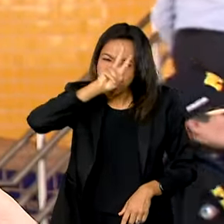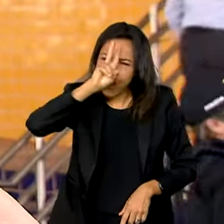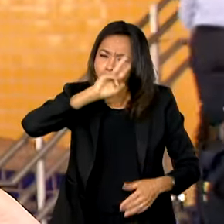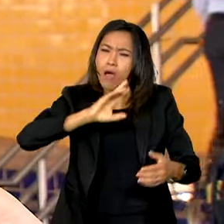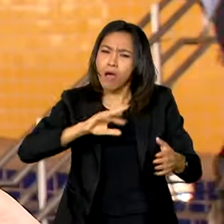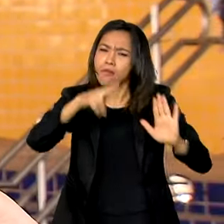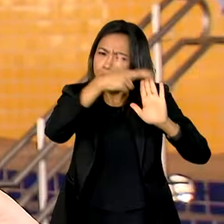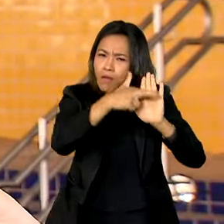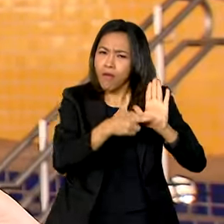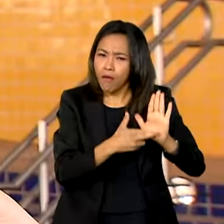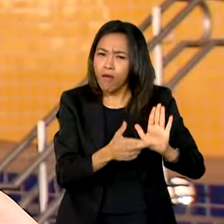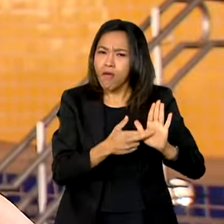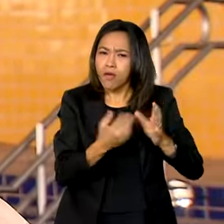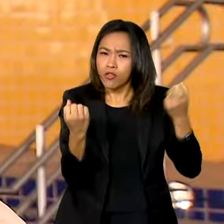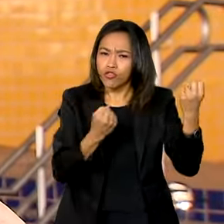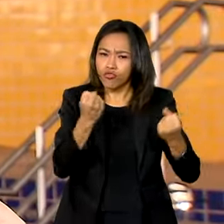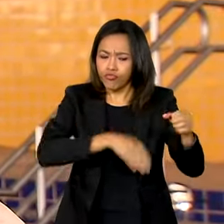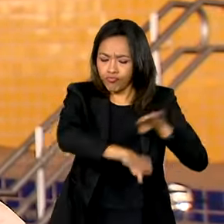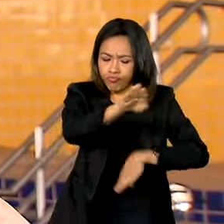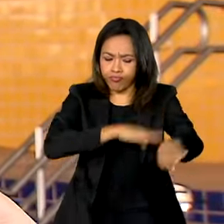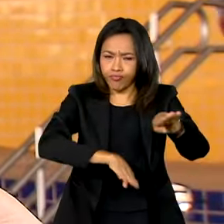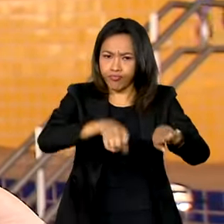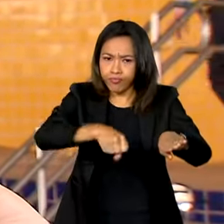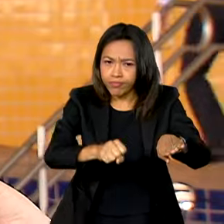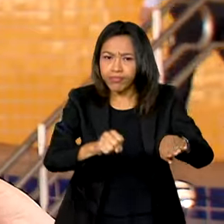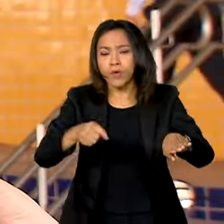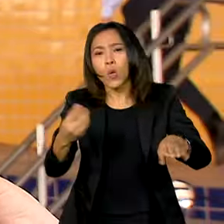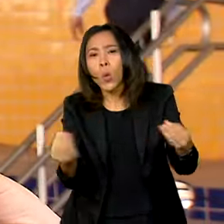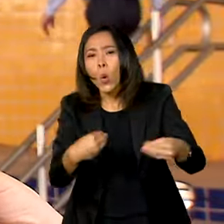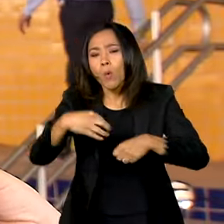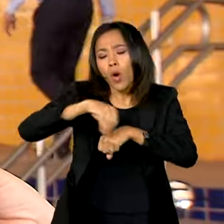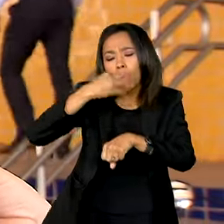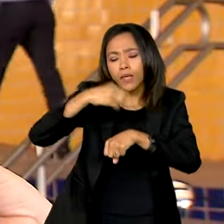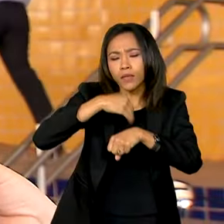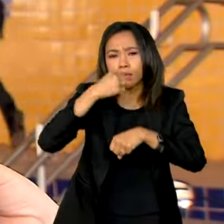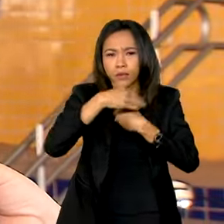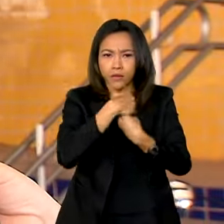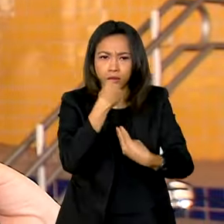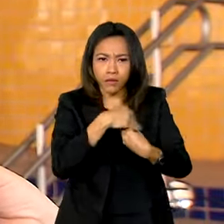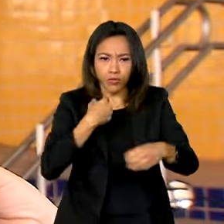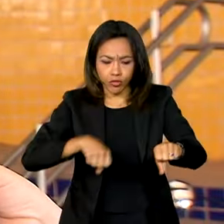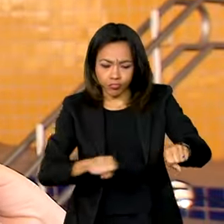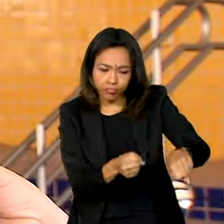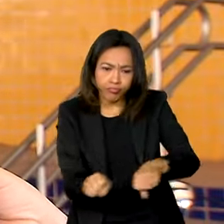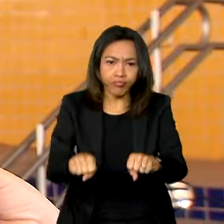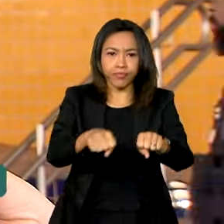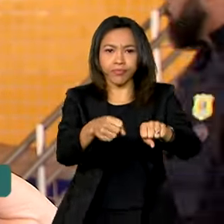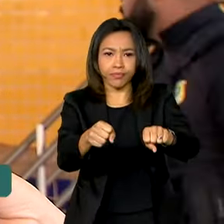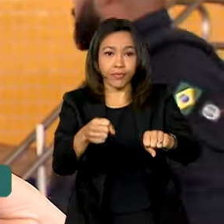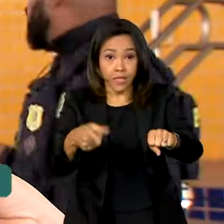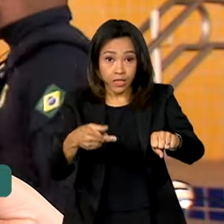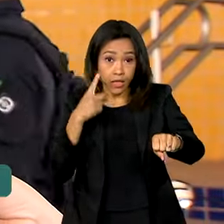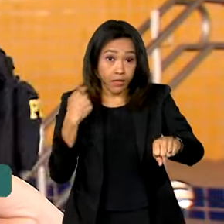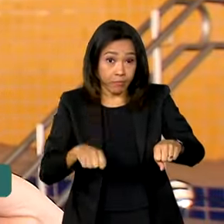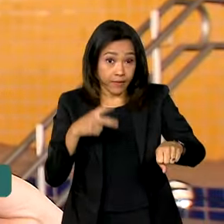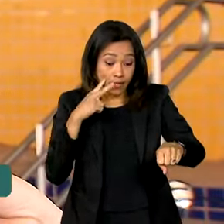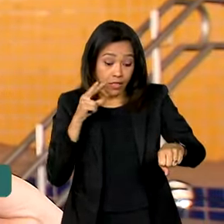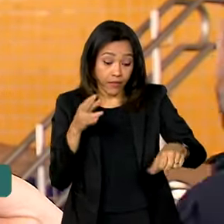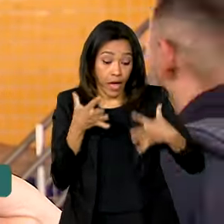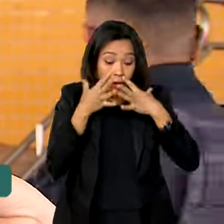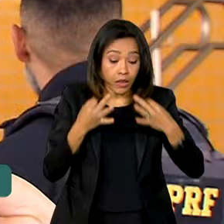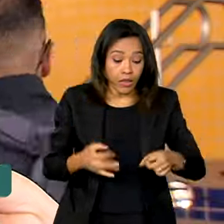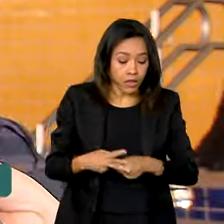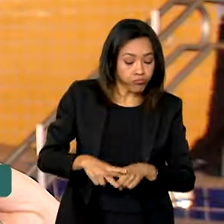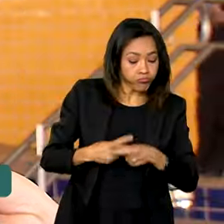da segurança no trânsito, né? Trazendo dicas aí sobre pilotagem, sobre manutenção da motocicleta, da